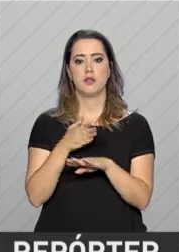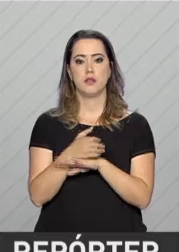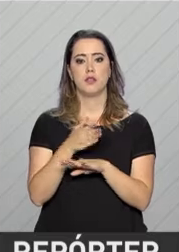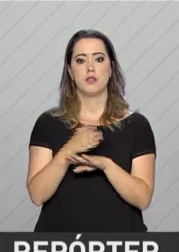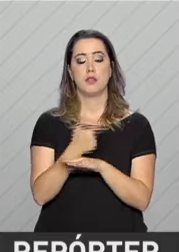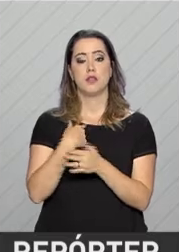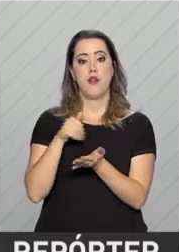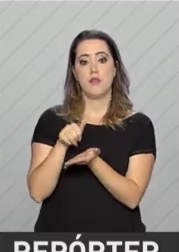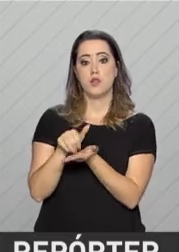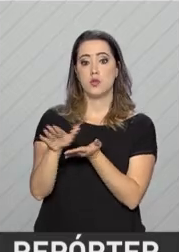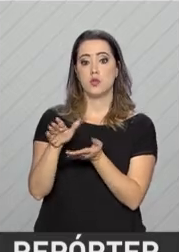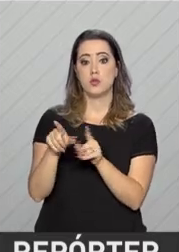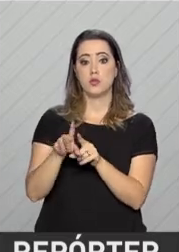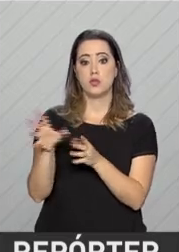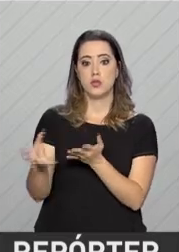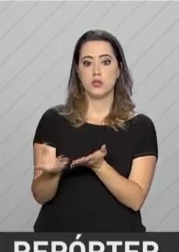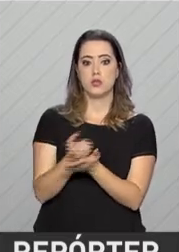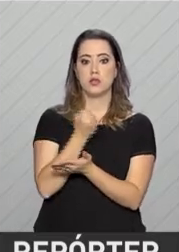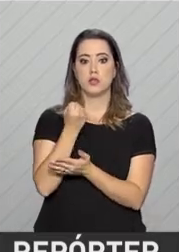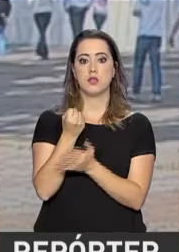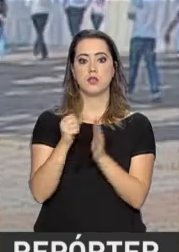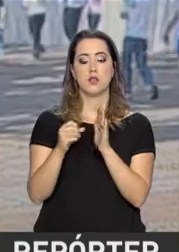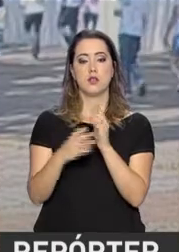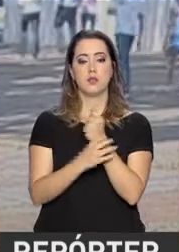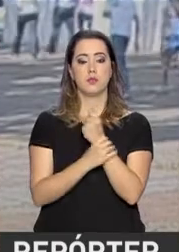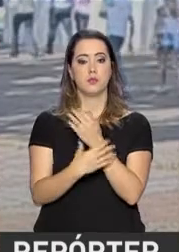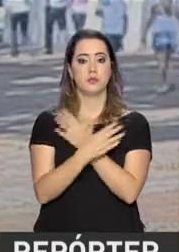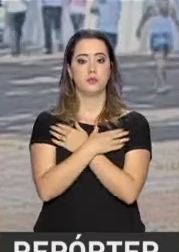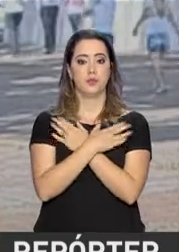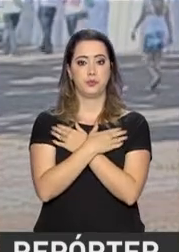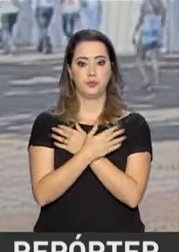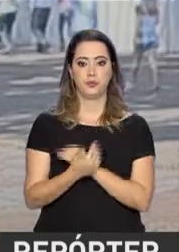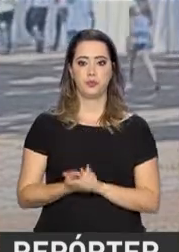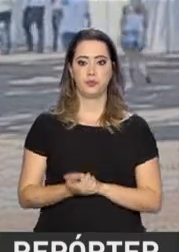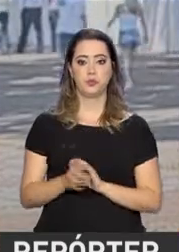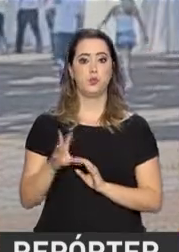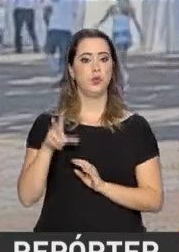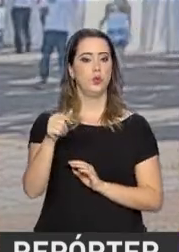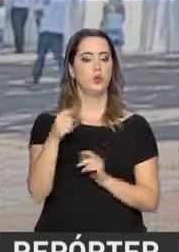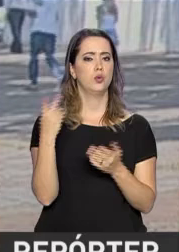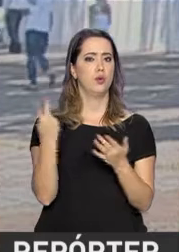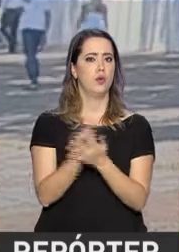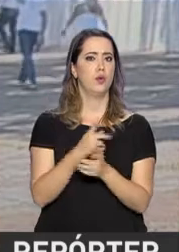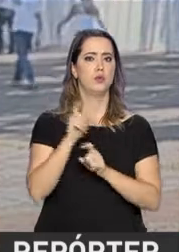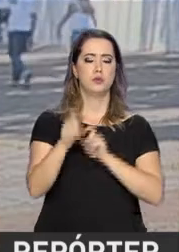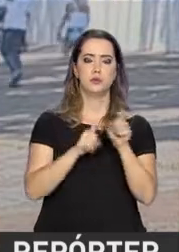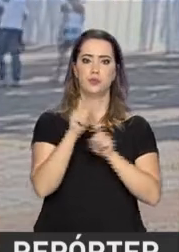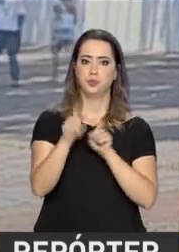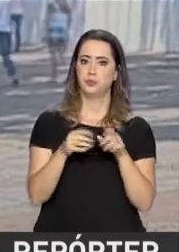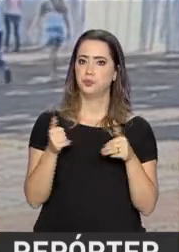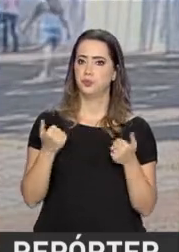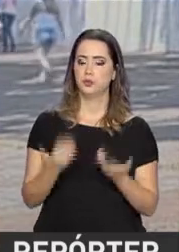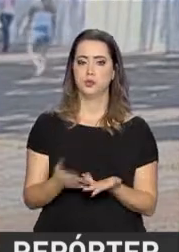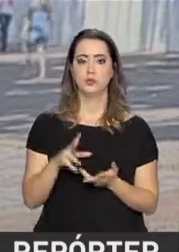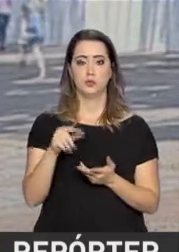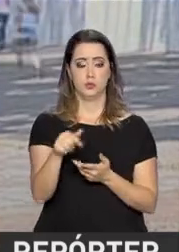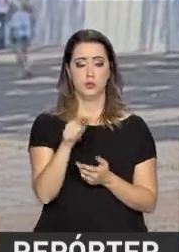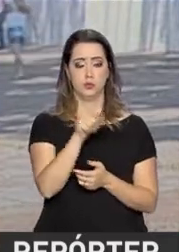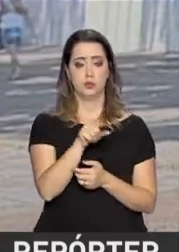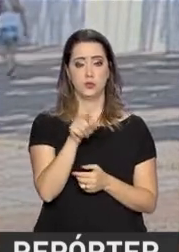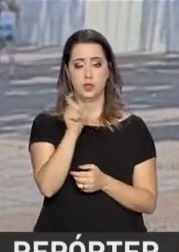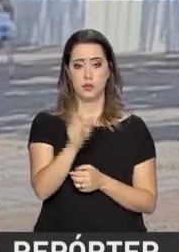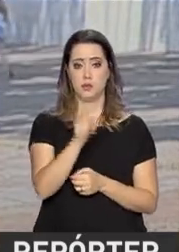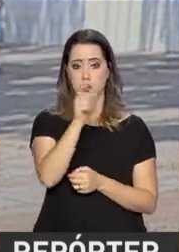realizava demissões e sacava o seguro-desemprego. Toda a fraude era feita de forma eletrônica. Segundo a Polícia Federal, os